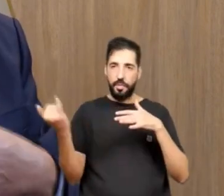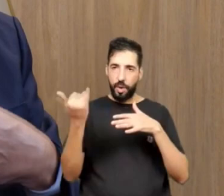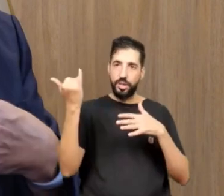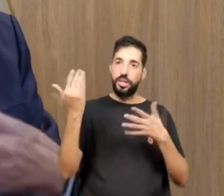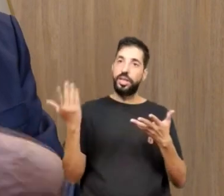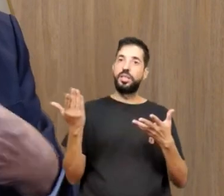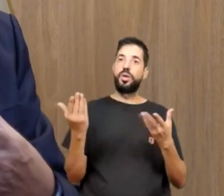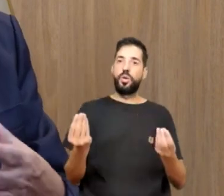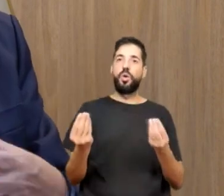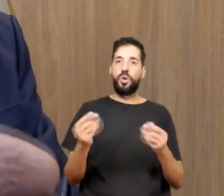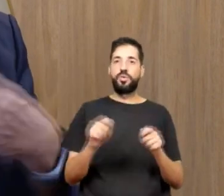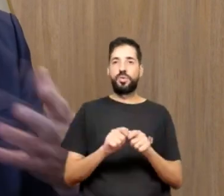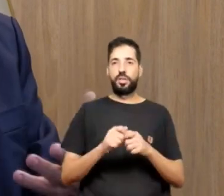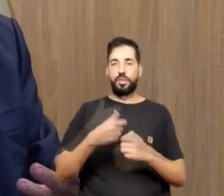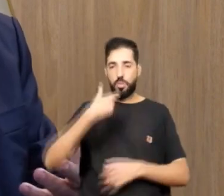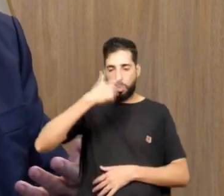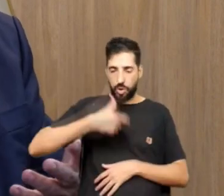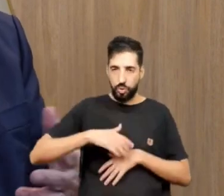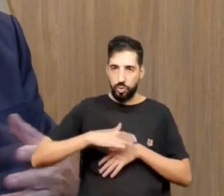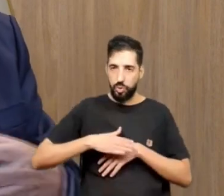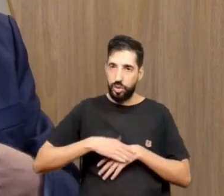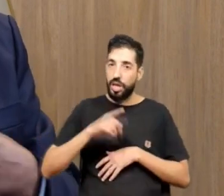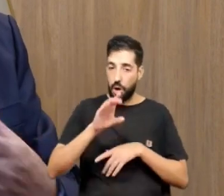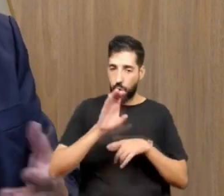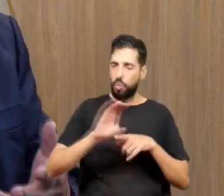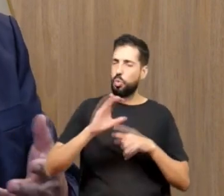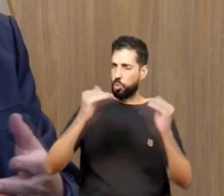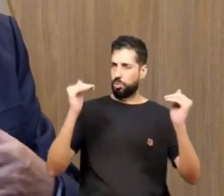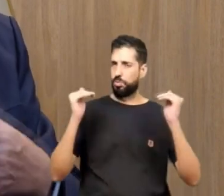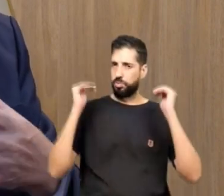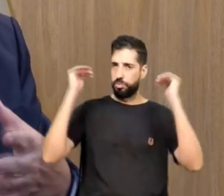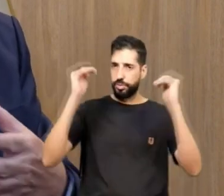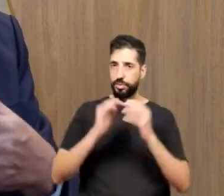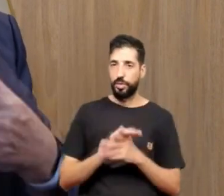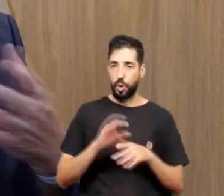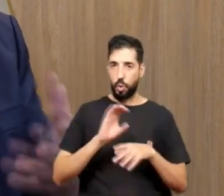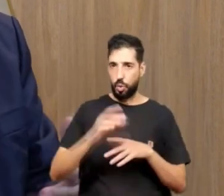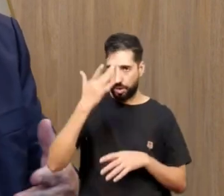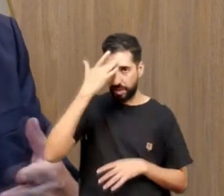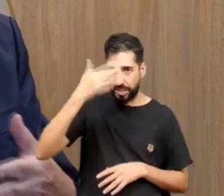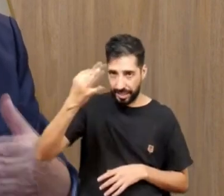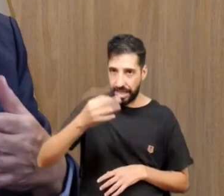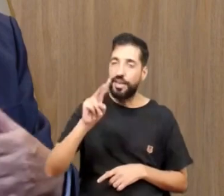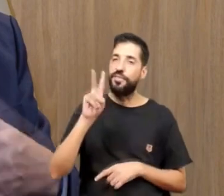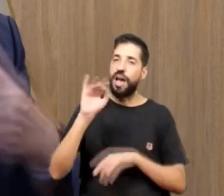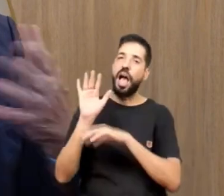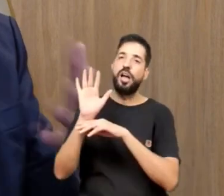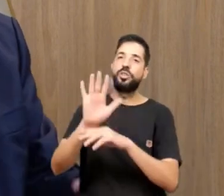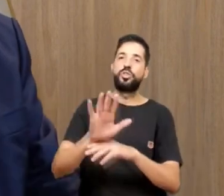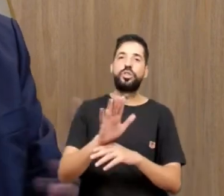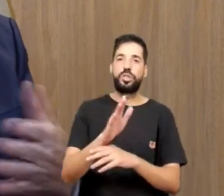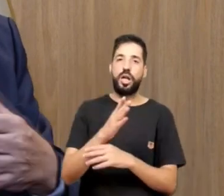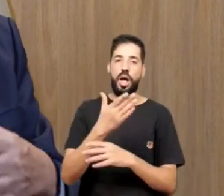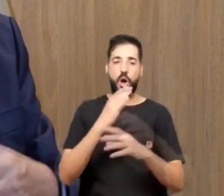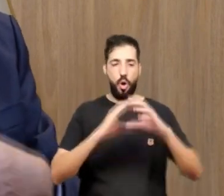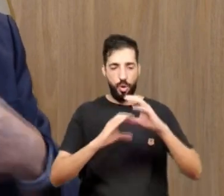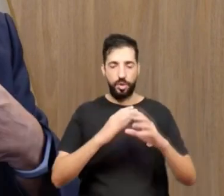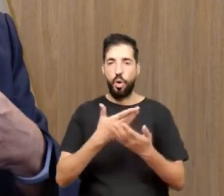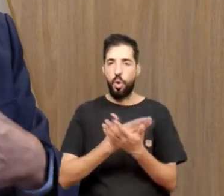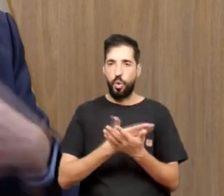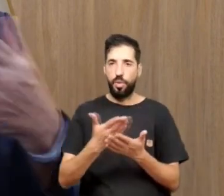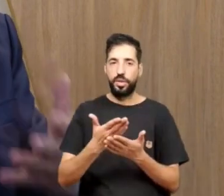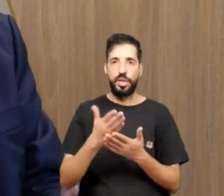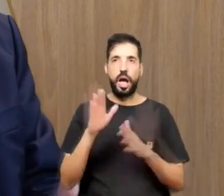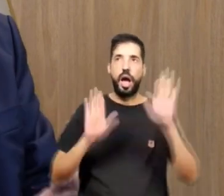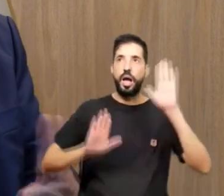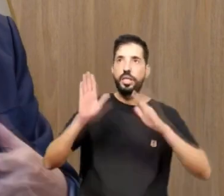postura. Então, foi um curso de alto nível, um curso que eu tenho certeza que vai ajudar os nossos comunicadores a conversar com os candidatos, vai